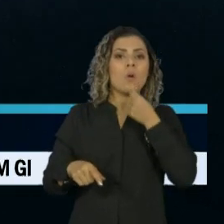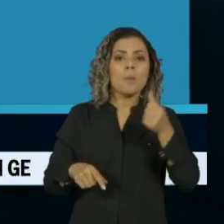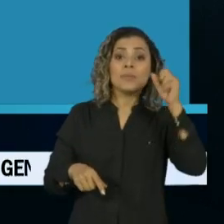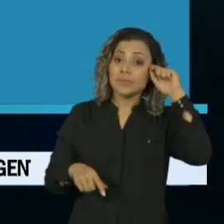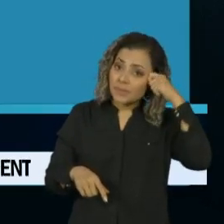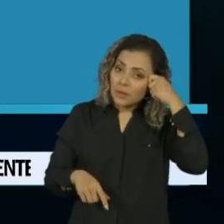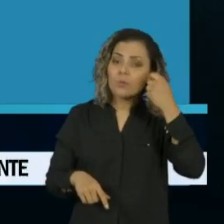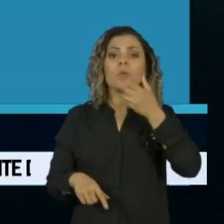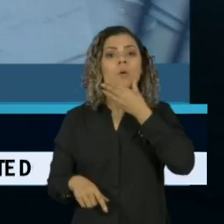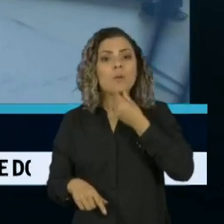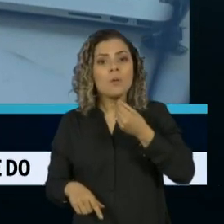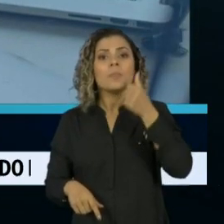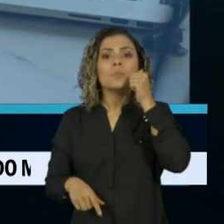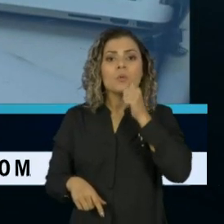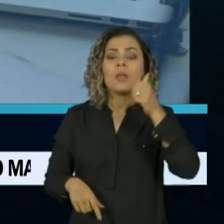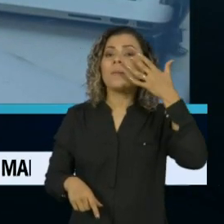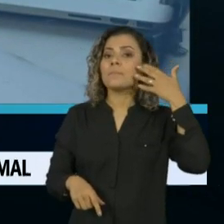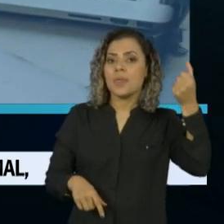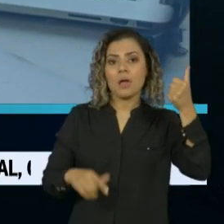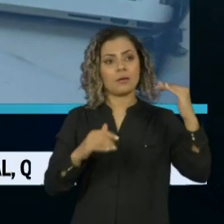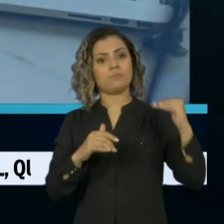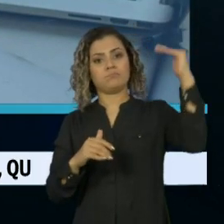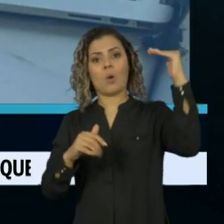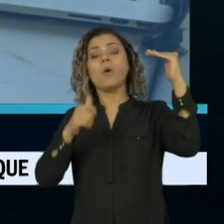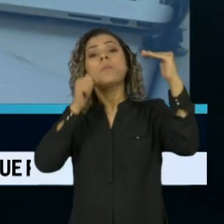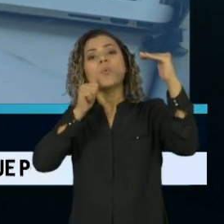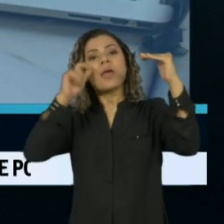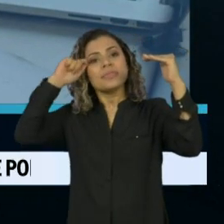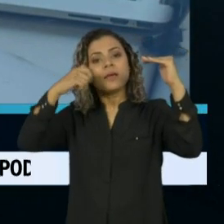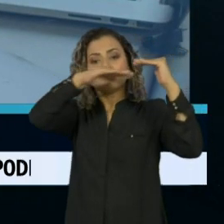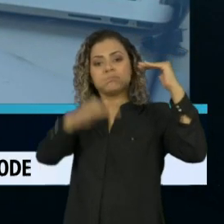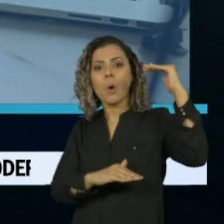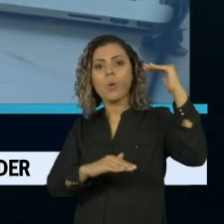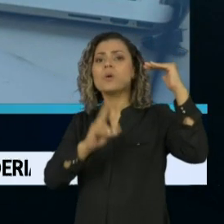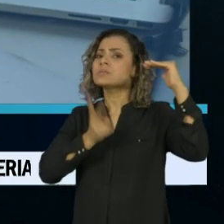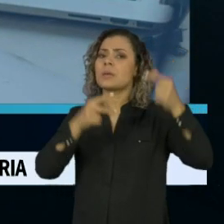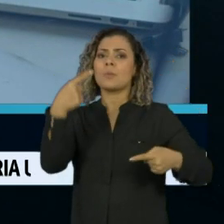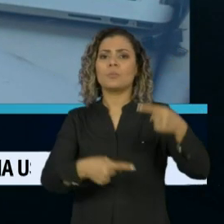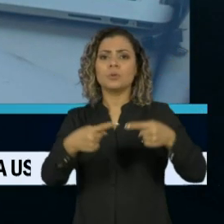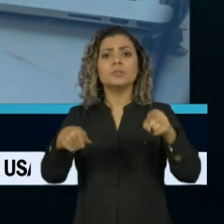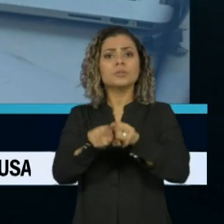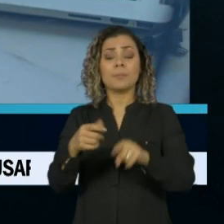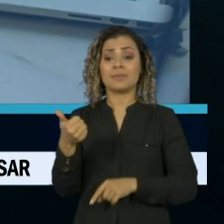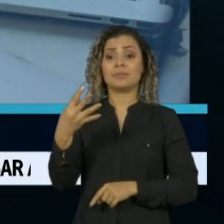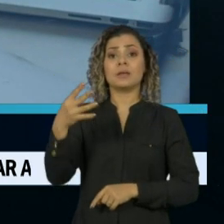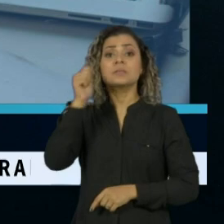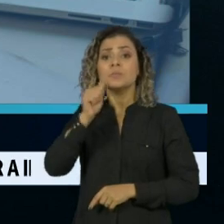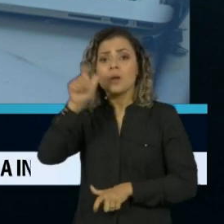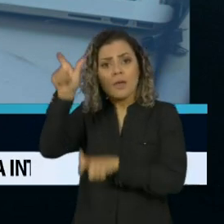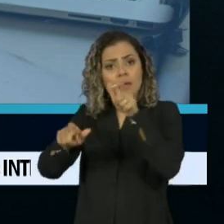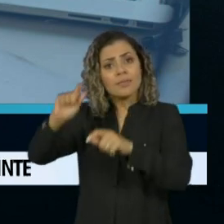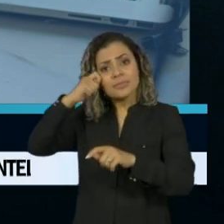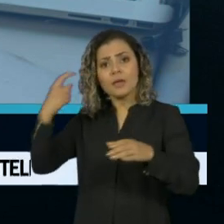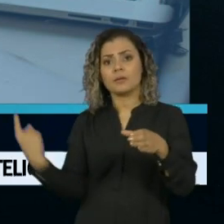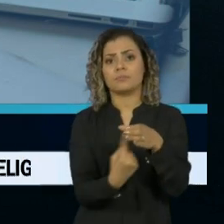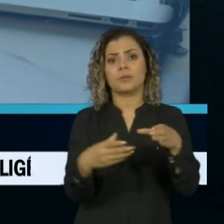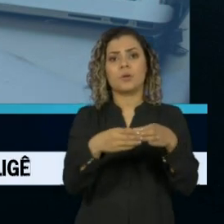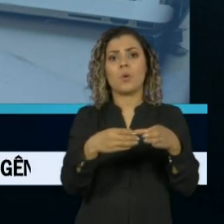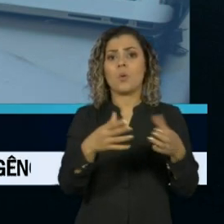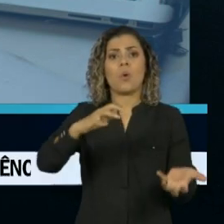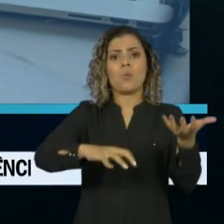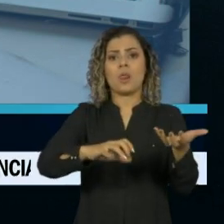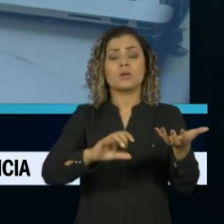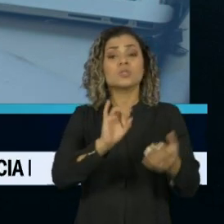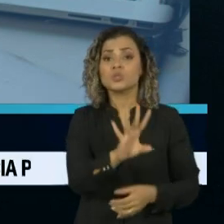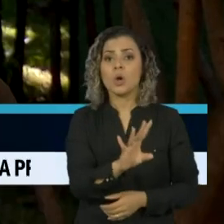subrepresentadas nos cargos de chefia, na mídia e na política. Há apenas 13 mulheres negras no Congresso Nacional, 2